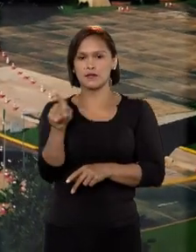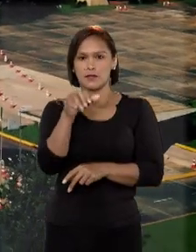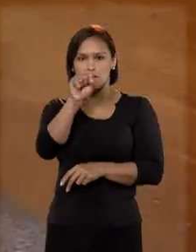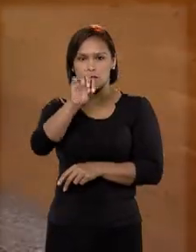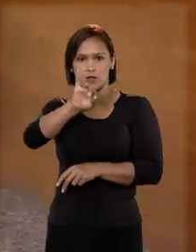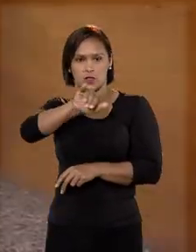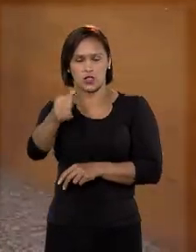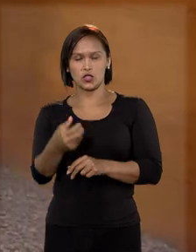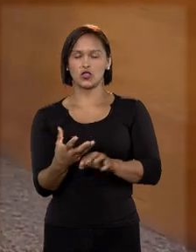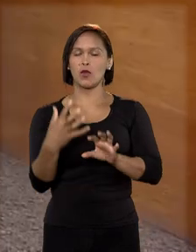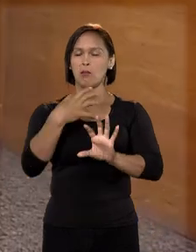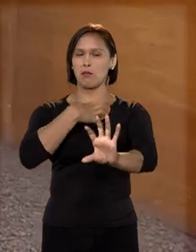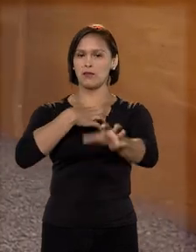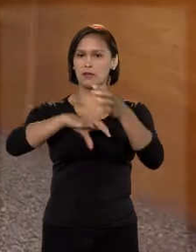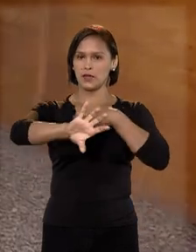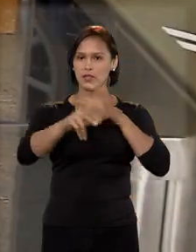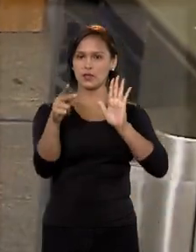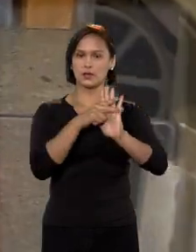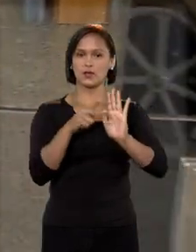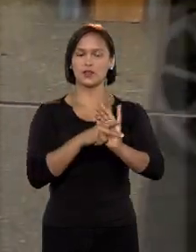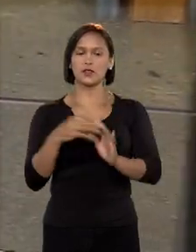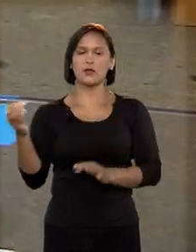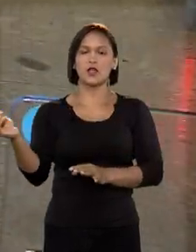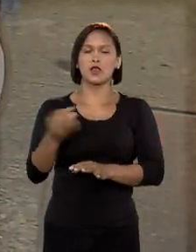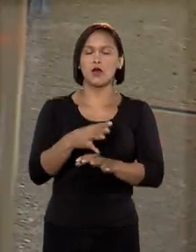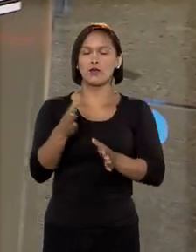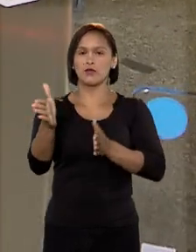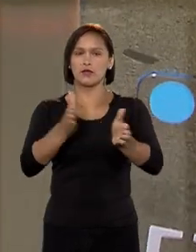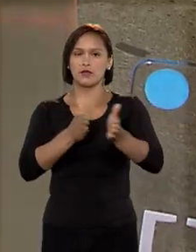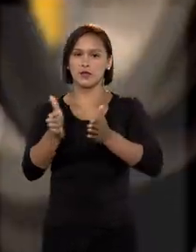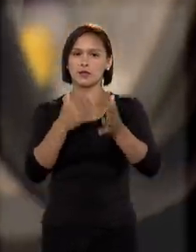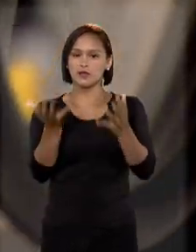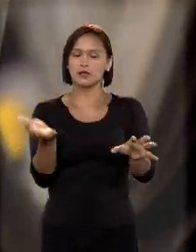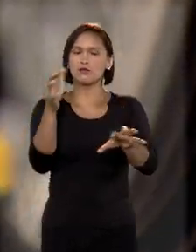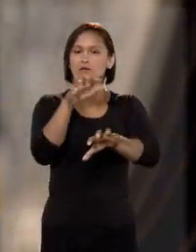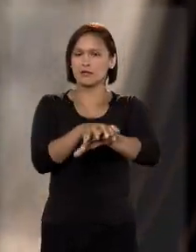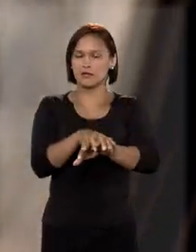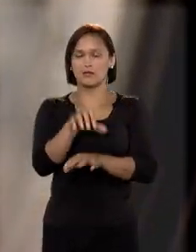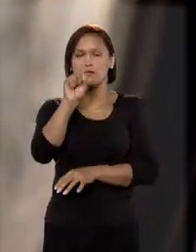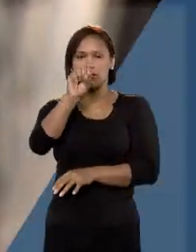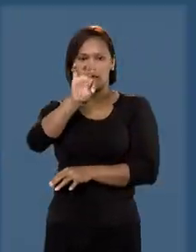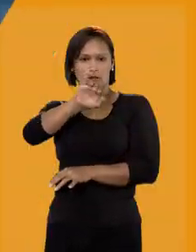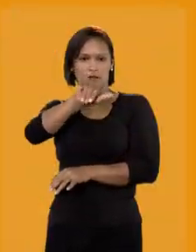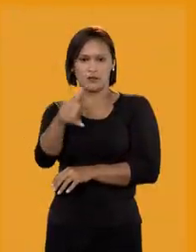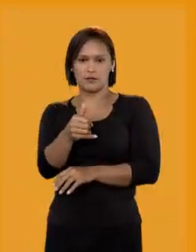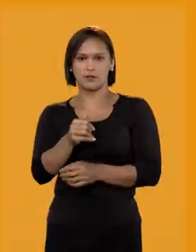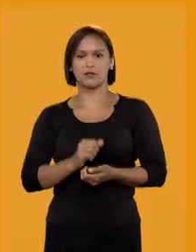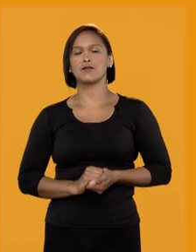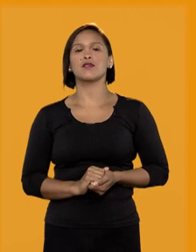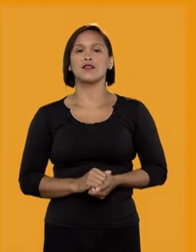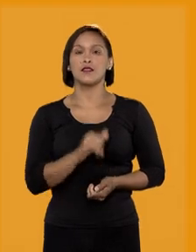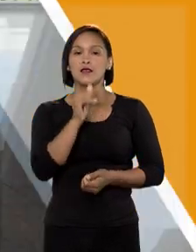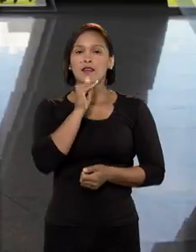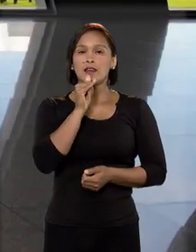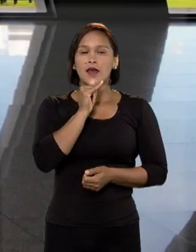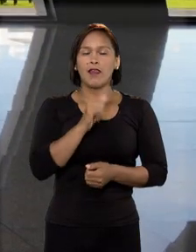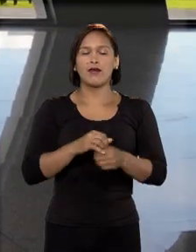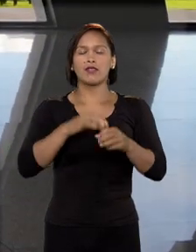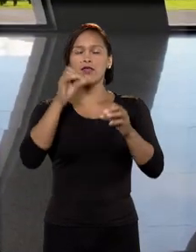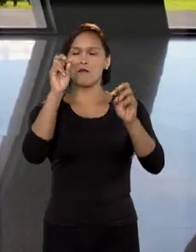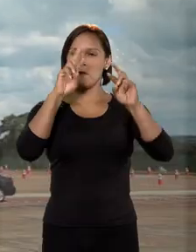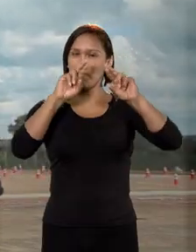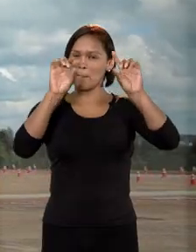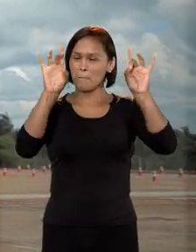STJ lança projeto Empatia para novas ações de acessibilidade e inclusão no tribunal. E ainda,